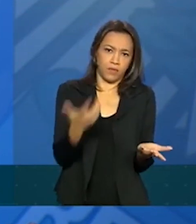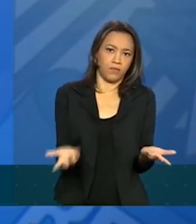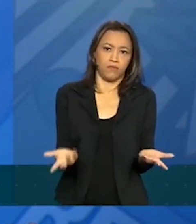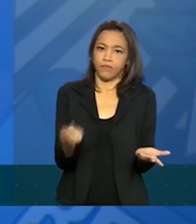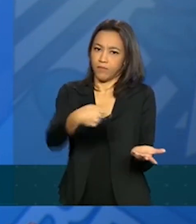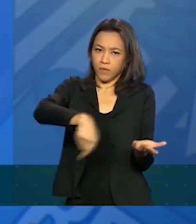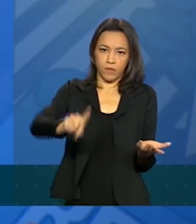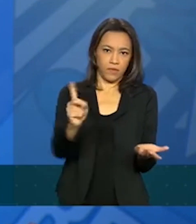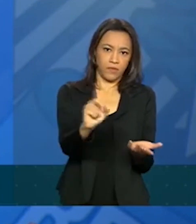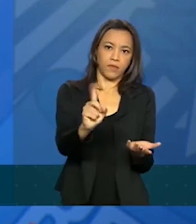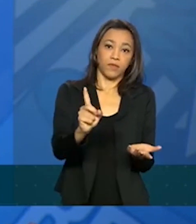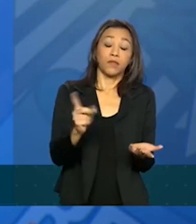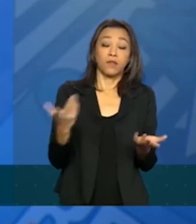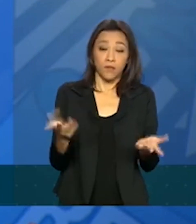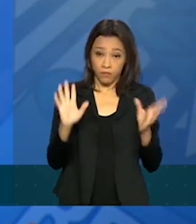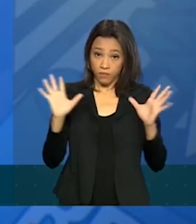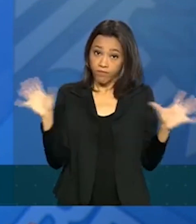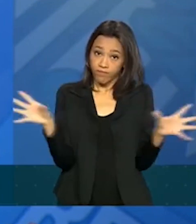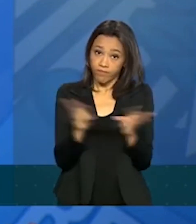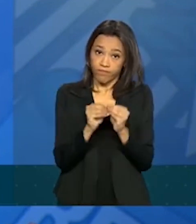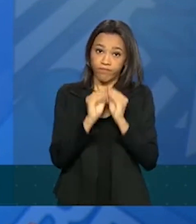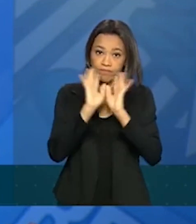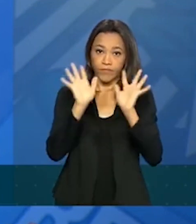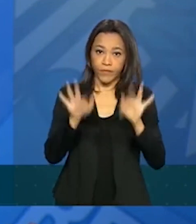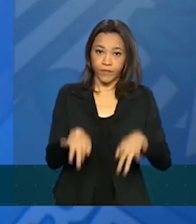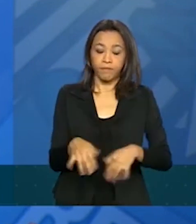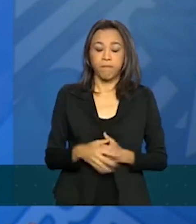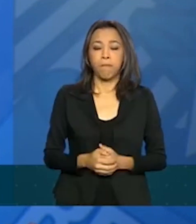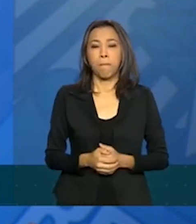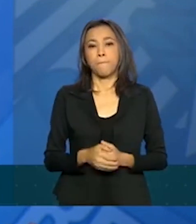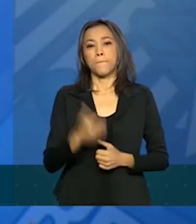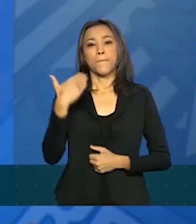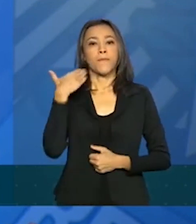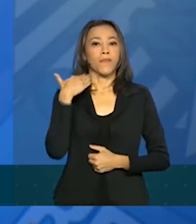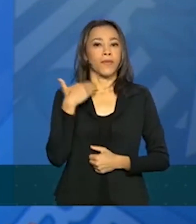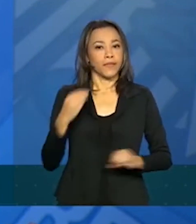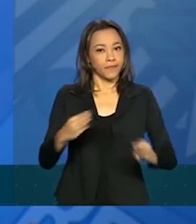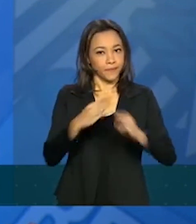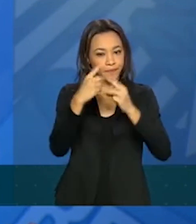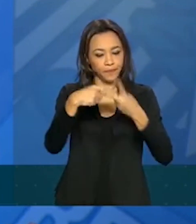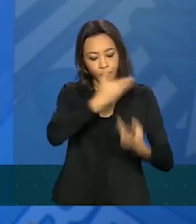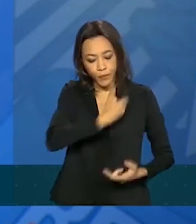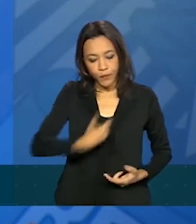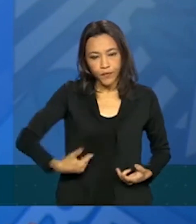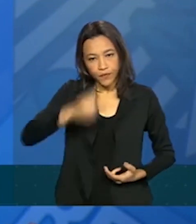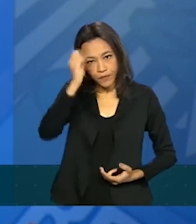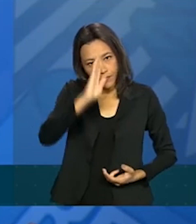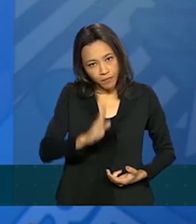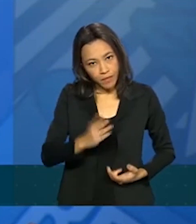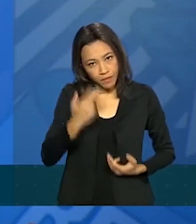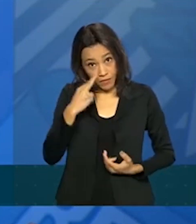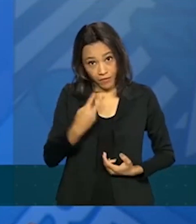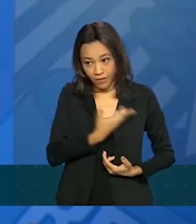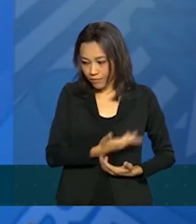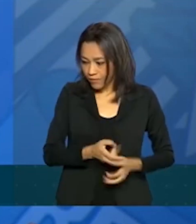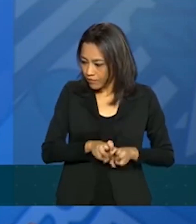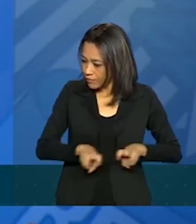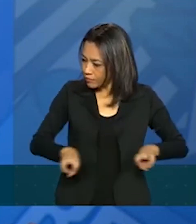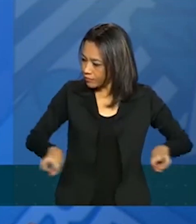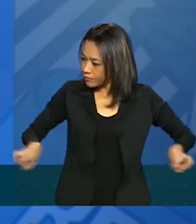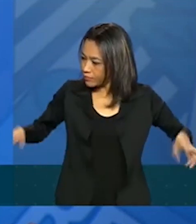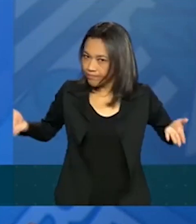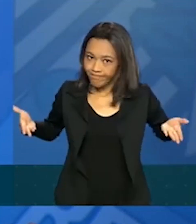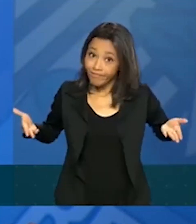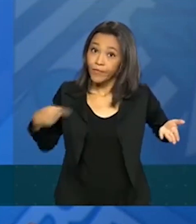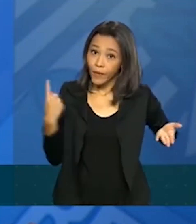maneira efetiva. Então, para finalizar, a Caixa Econômica Federal, o governo brasileiro, esse grupo que está aqui, nós nos